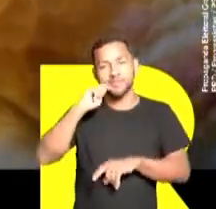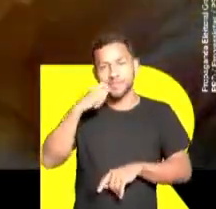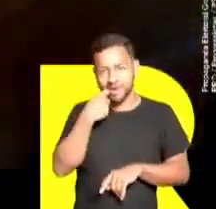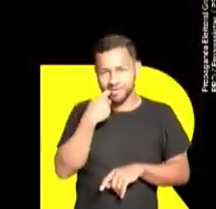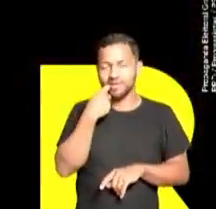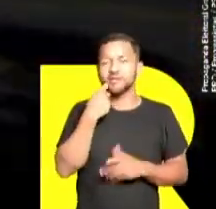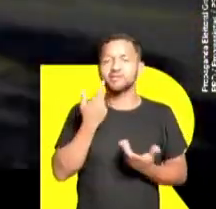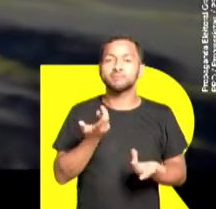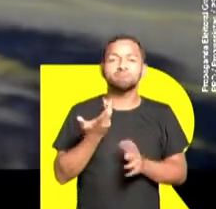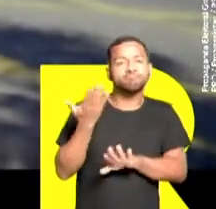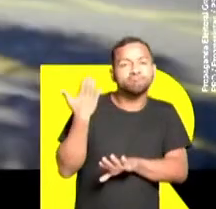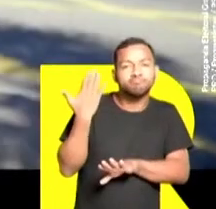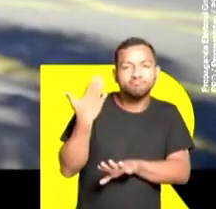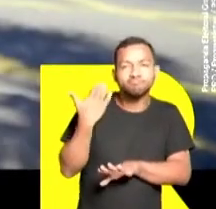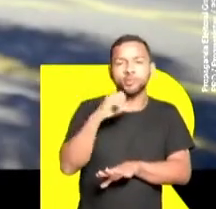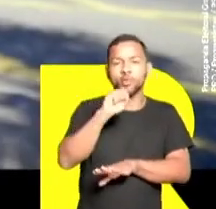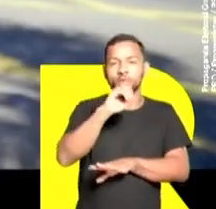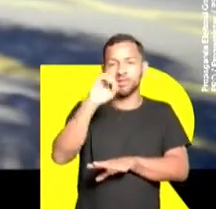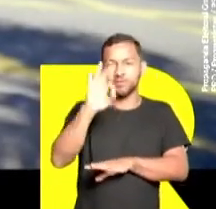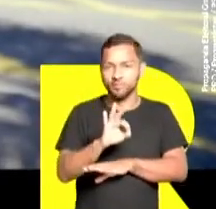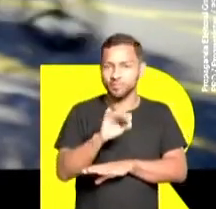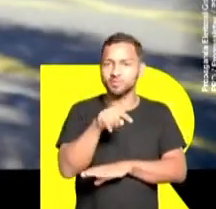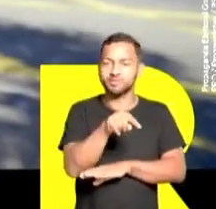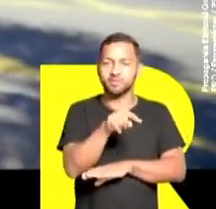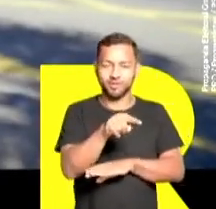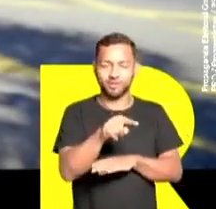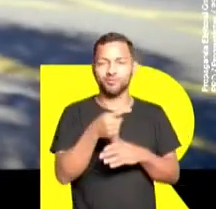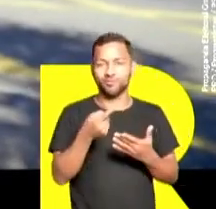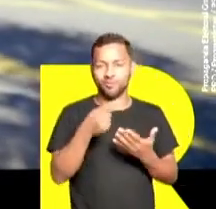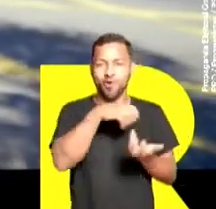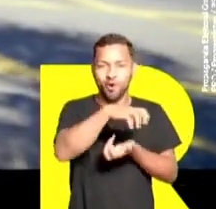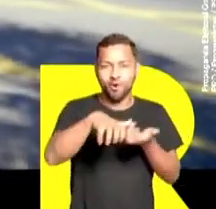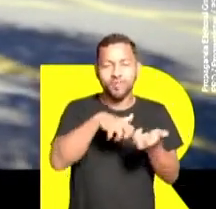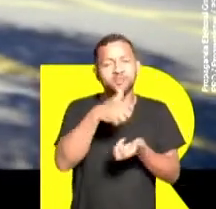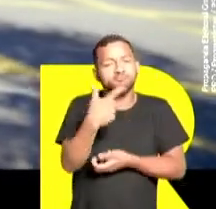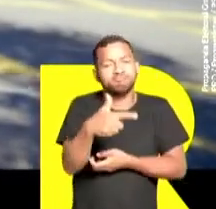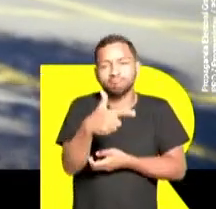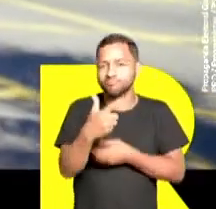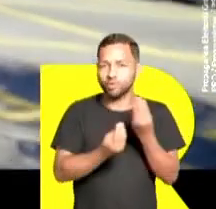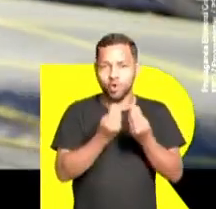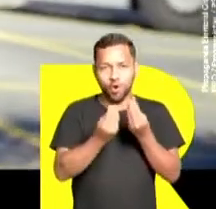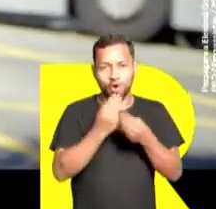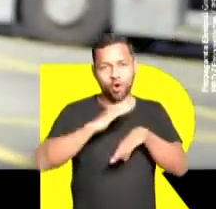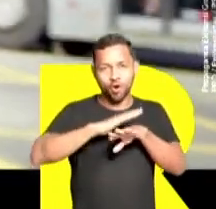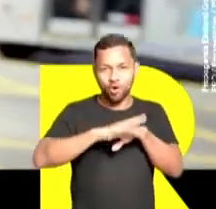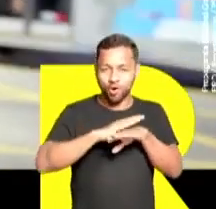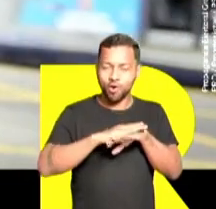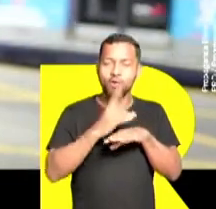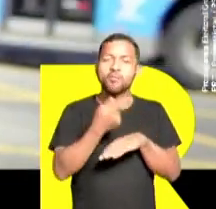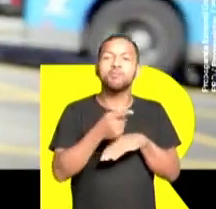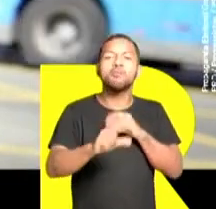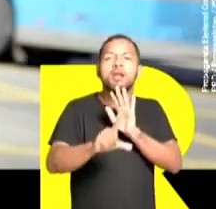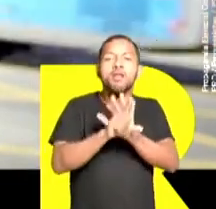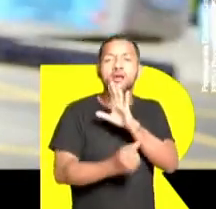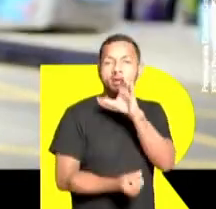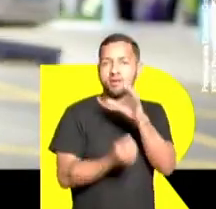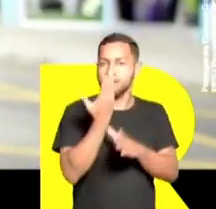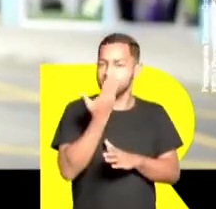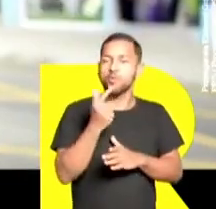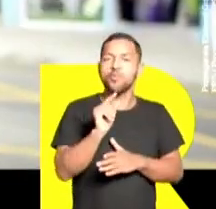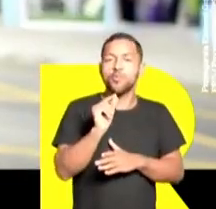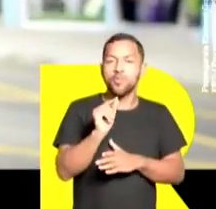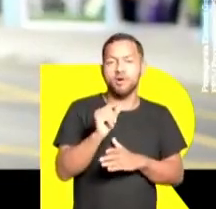funcionando. Naquela época, 80% dos comércios não tinham licença de funcionamento. E o que eu fiz? Fiz uma lei